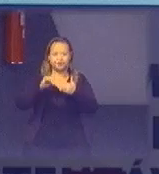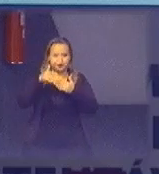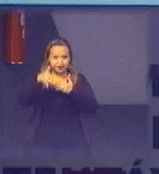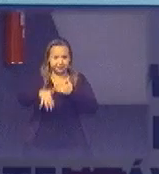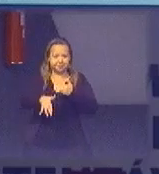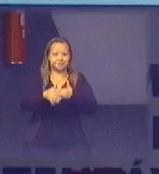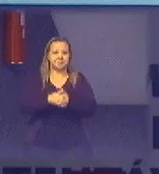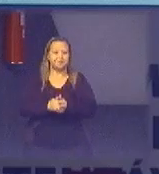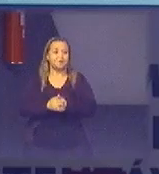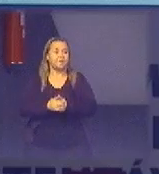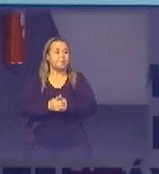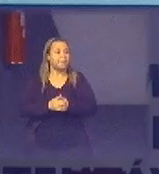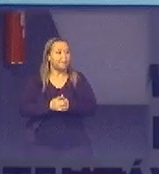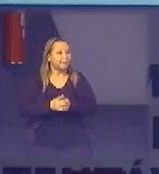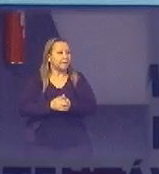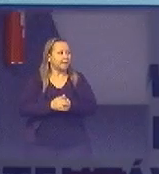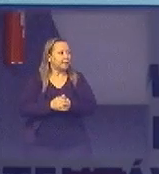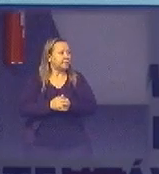lobby